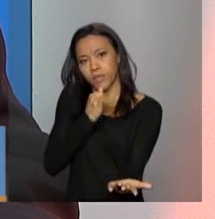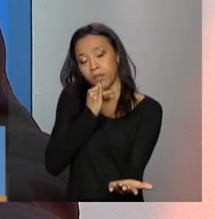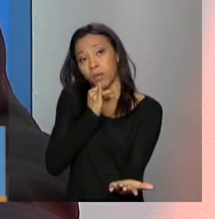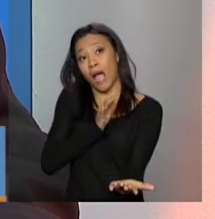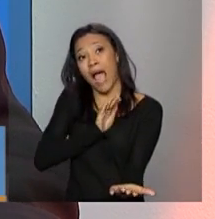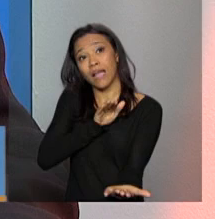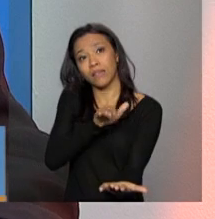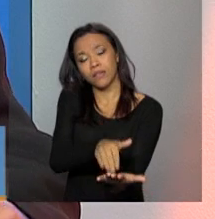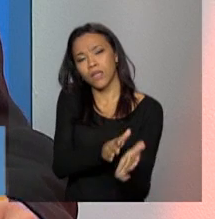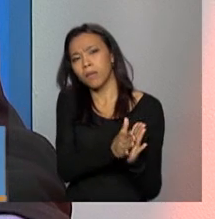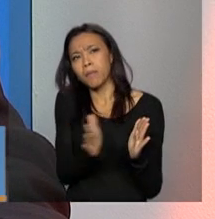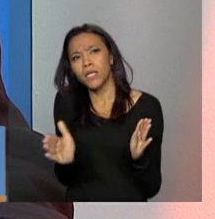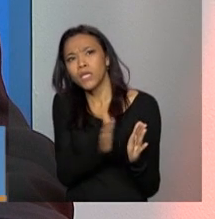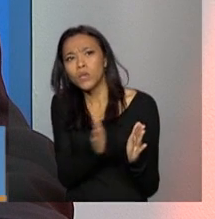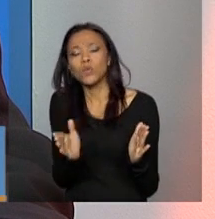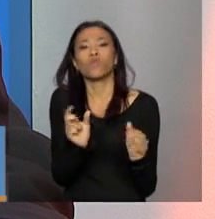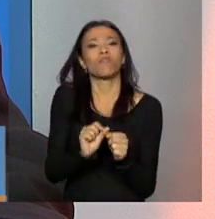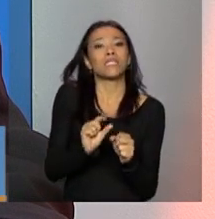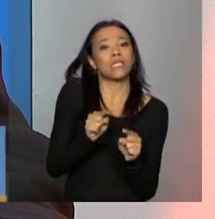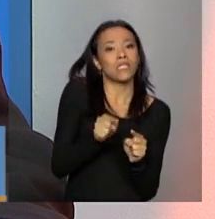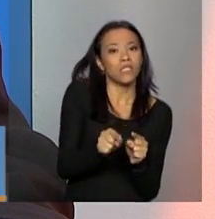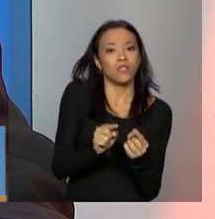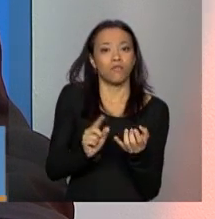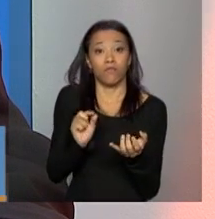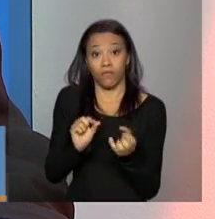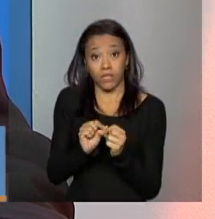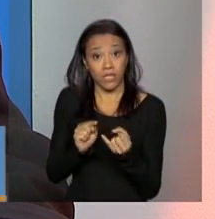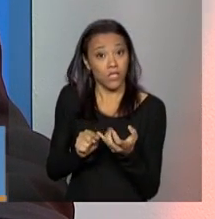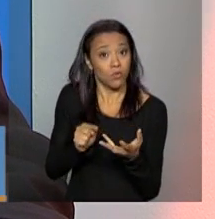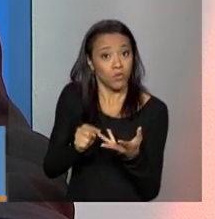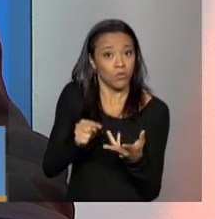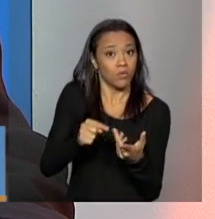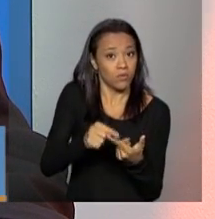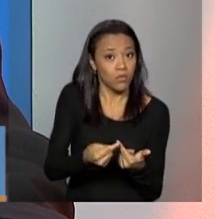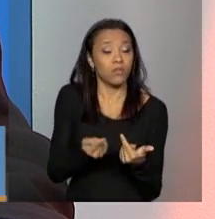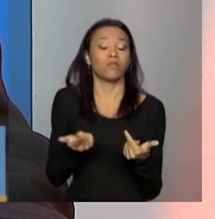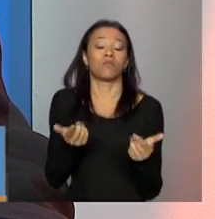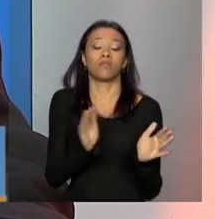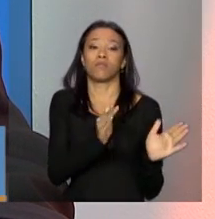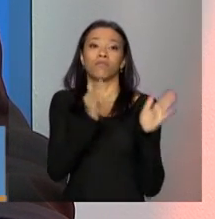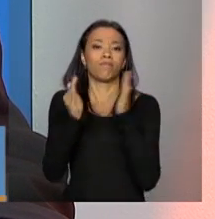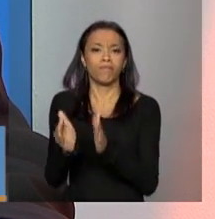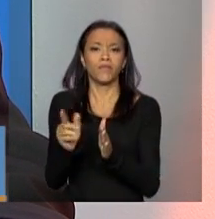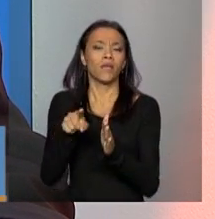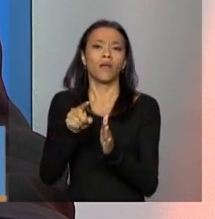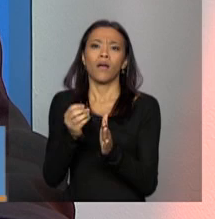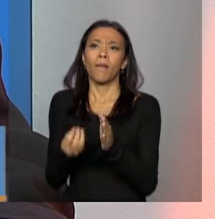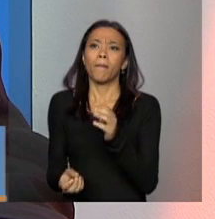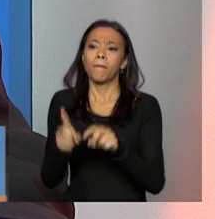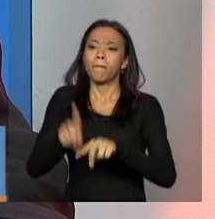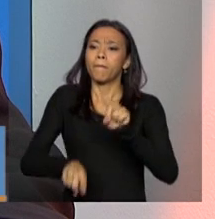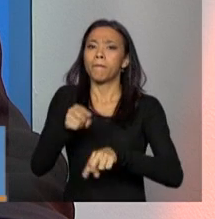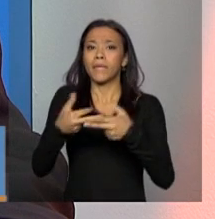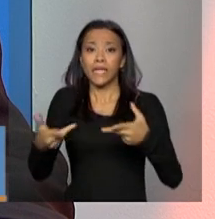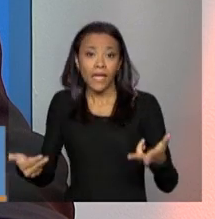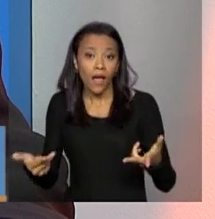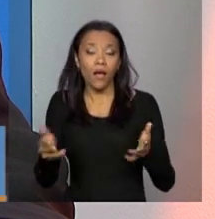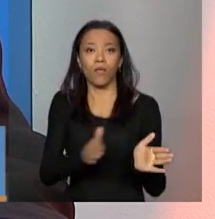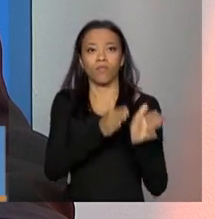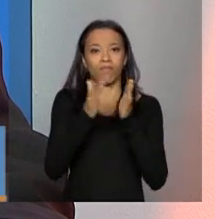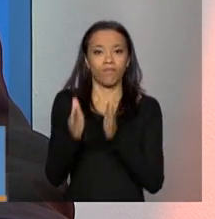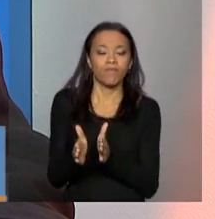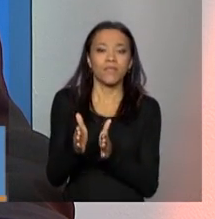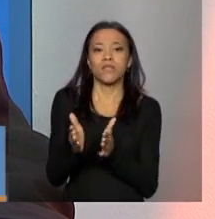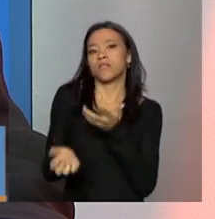deva-se cumprir isso, cumprir aquilo, em termos de implantação de equipamentos, implantação de serviços